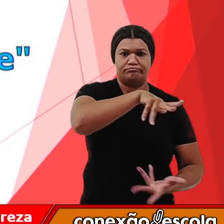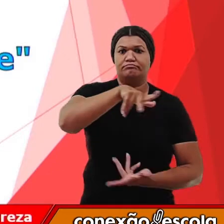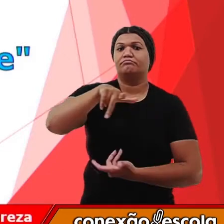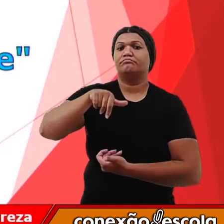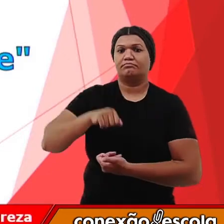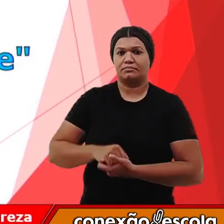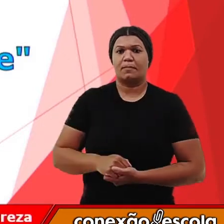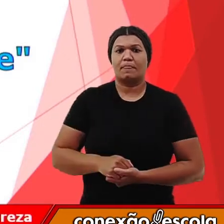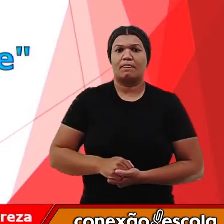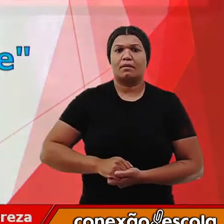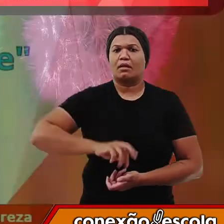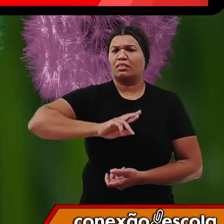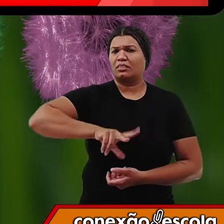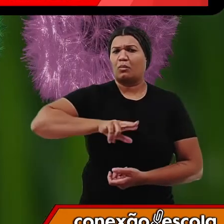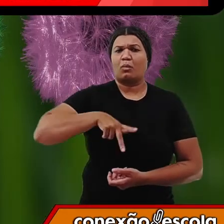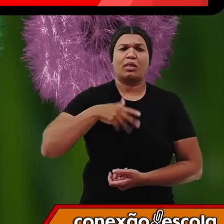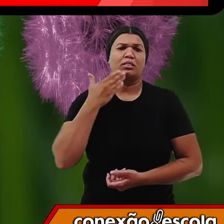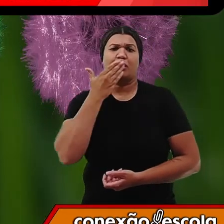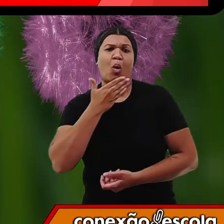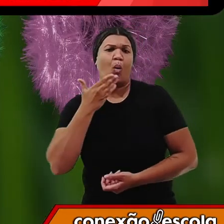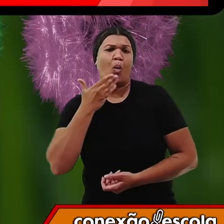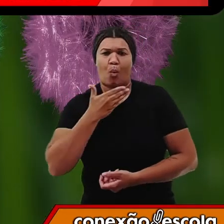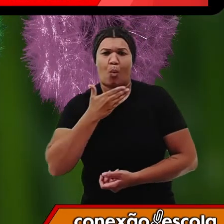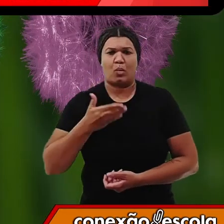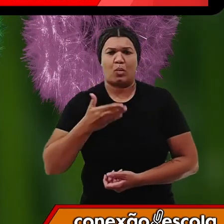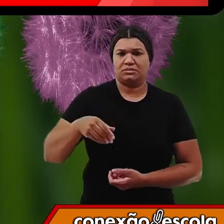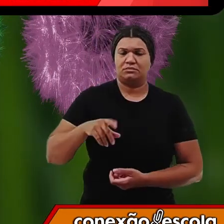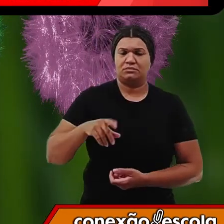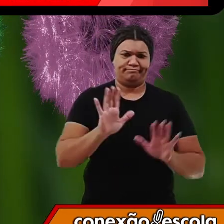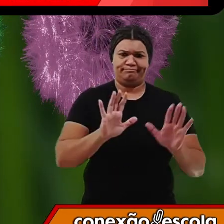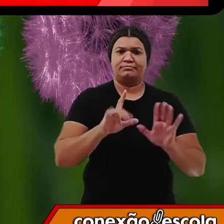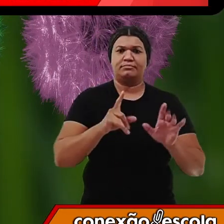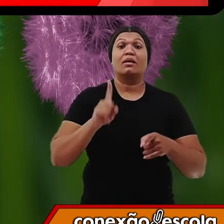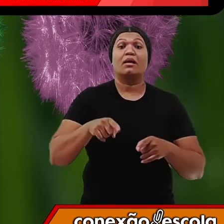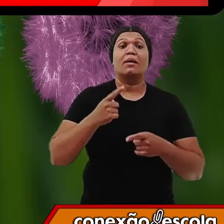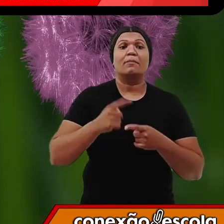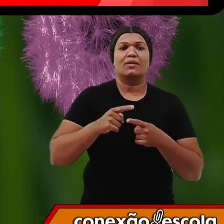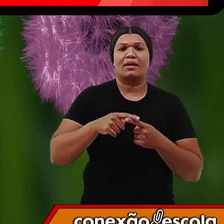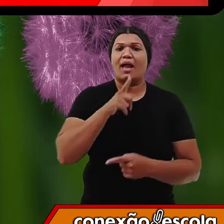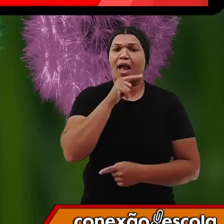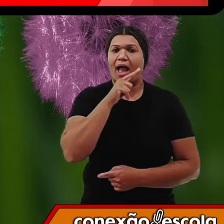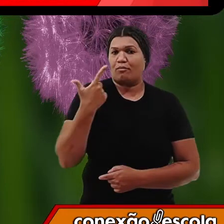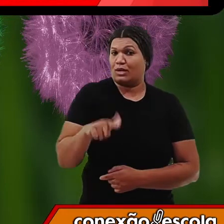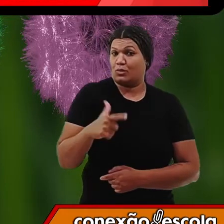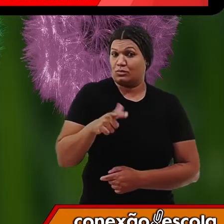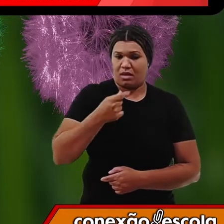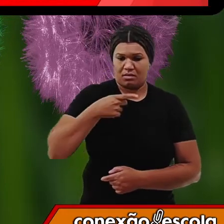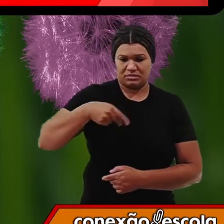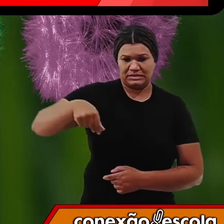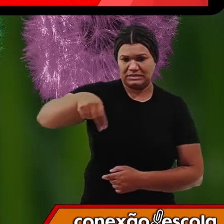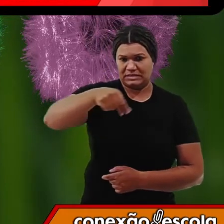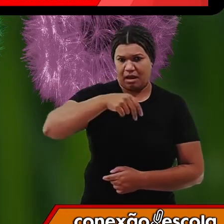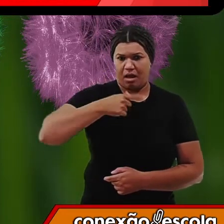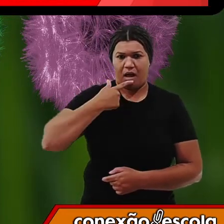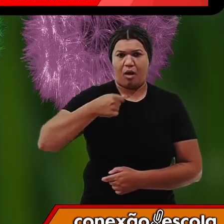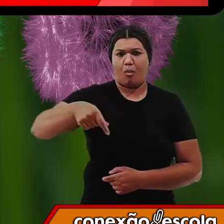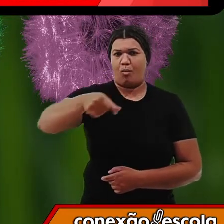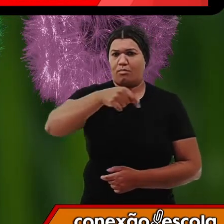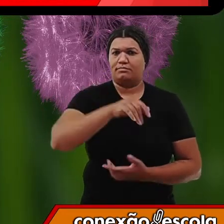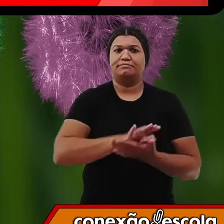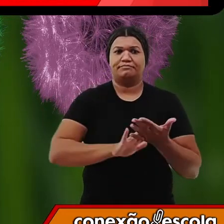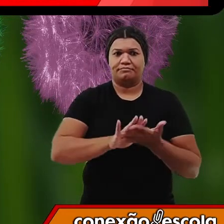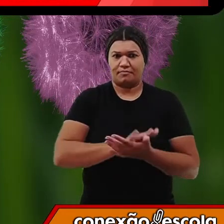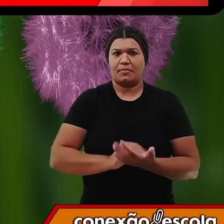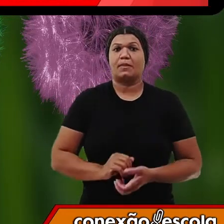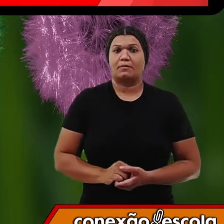Não que ela seja doce, tá? Simplesmente é porque ela é uma água que não tem o sabor salgado. É ao contrário da água salgada que nós